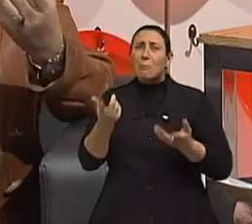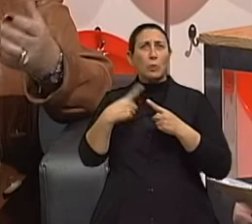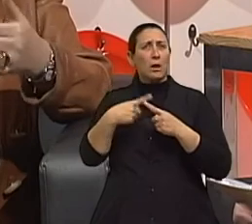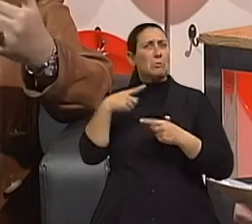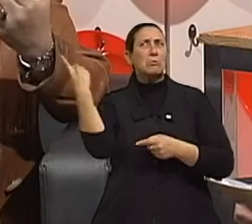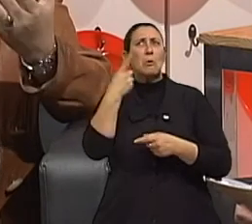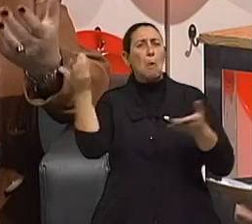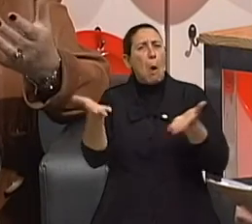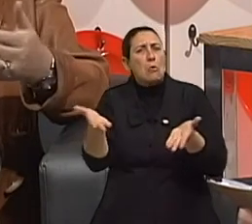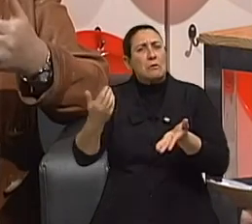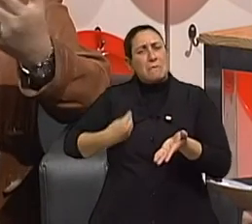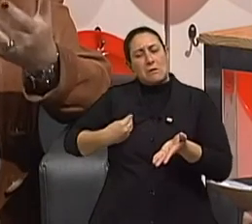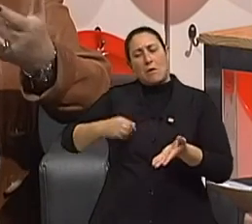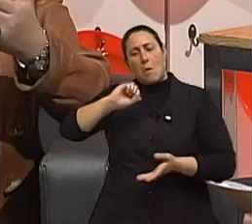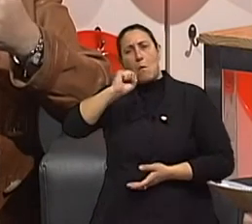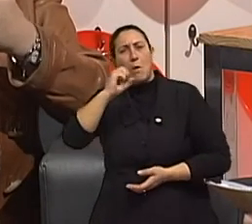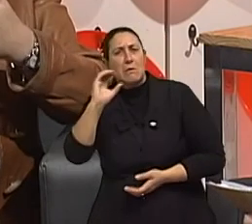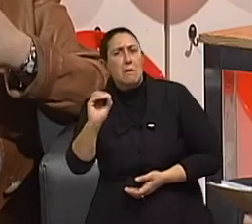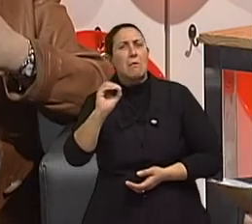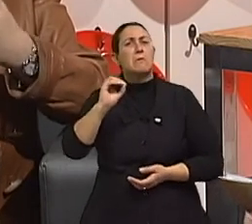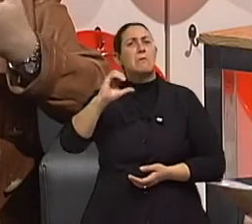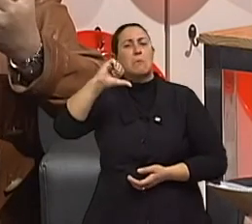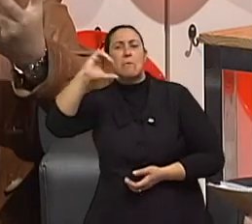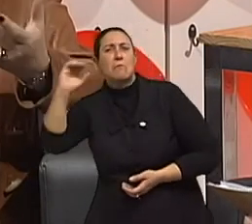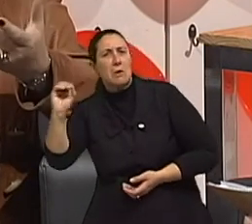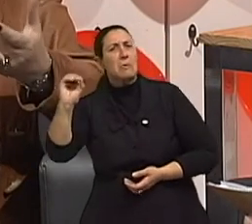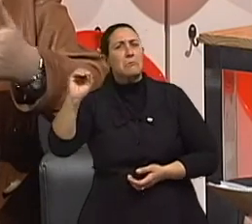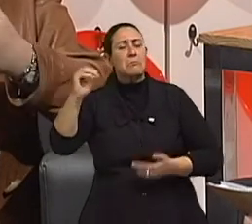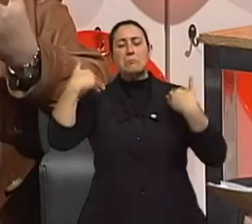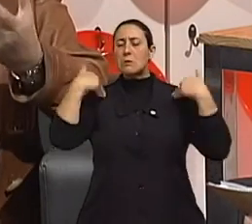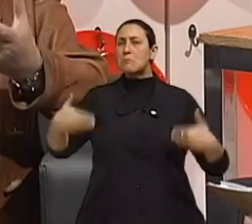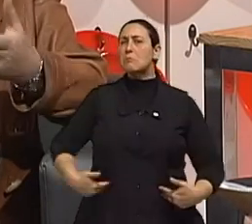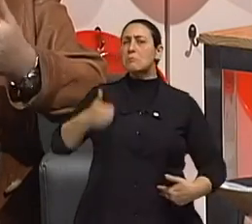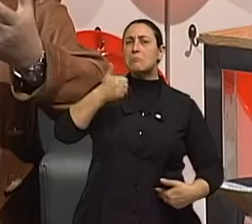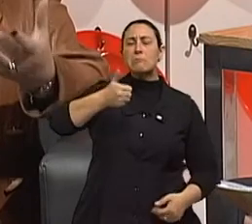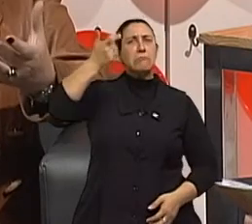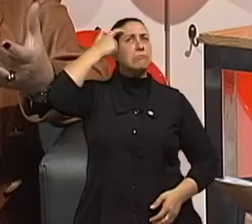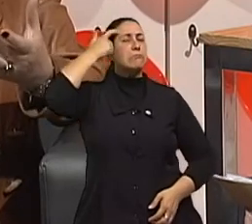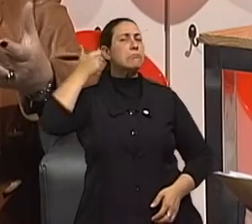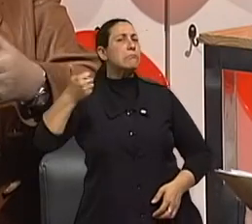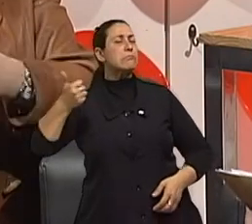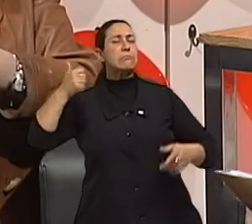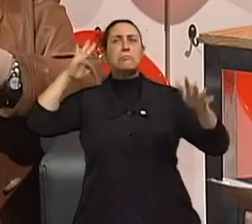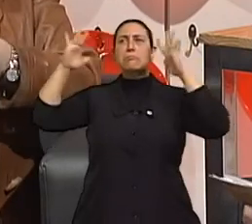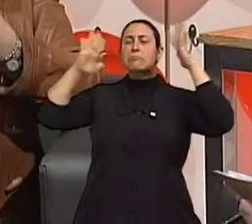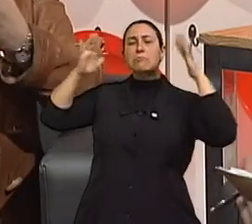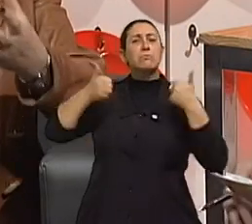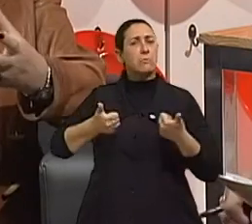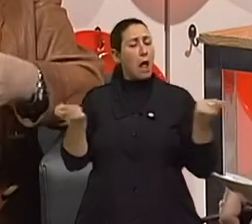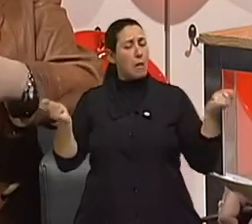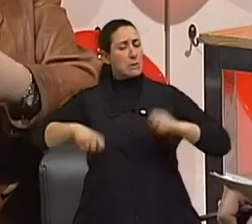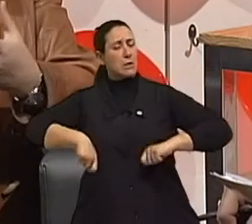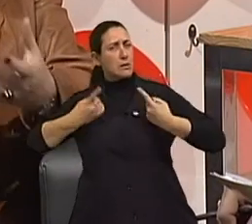de 80, 90 anos, muitas pessoas com saúde física e mental, e, portanto, com capacidade de se